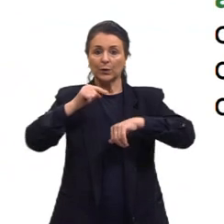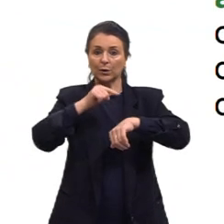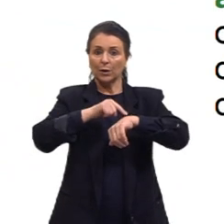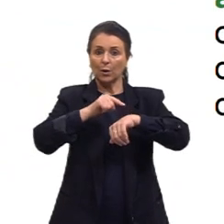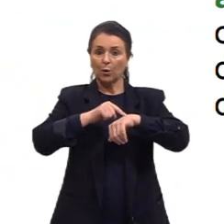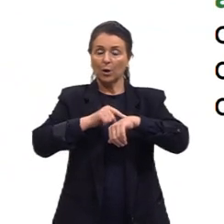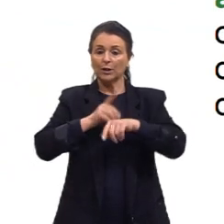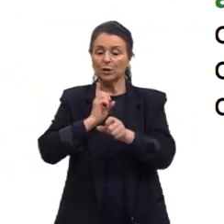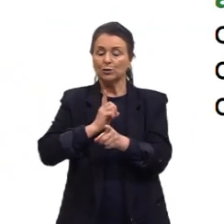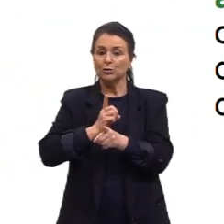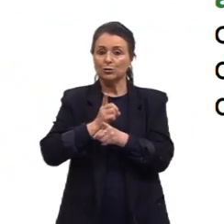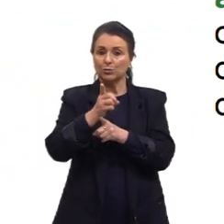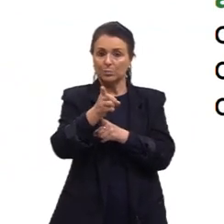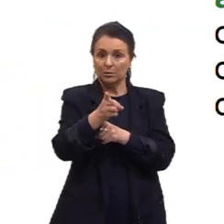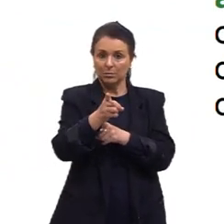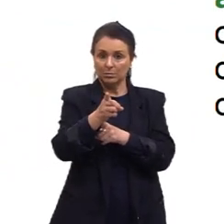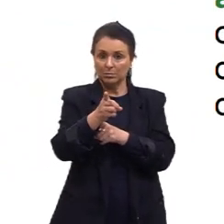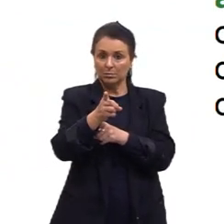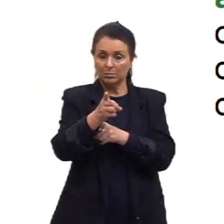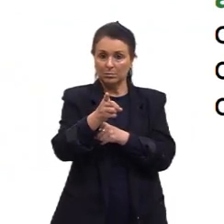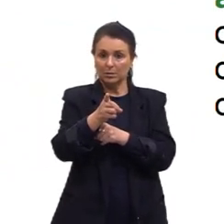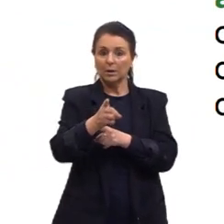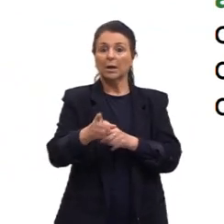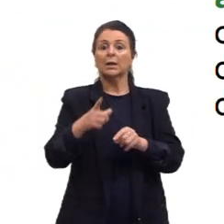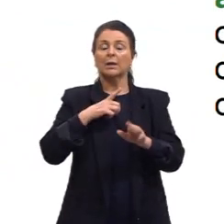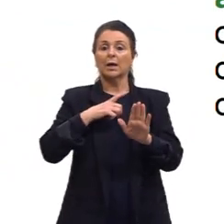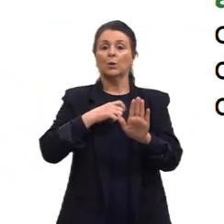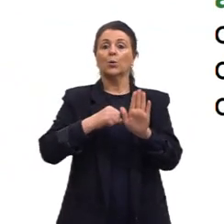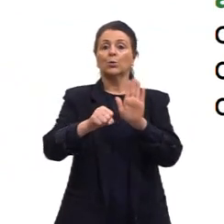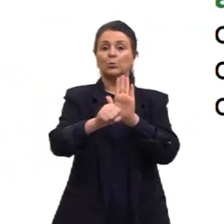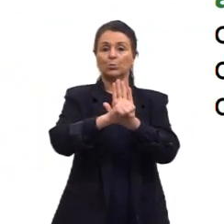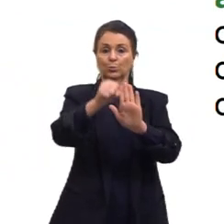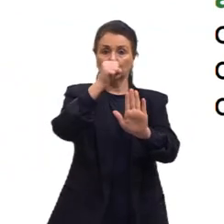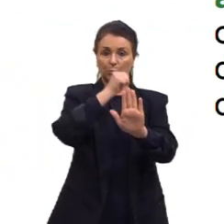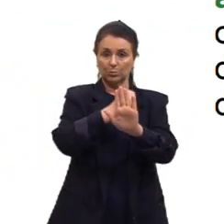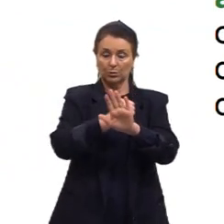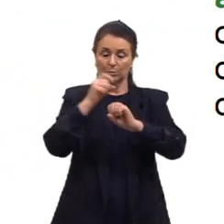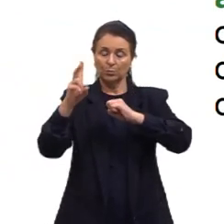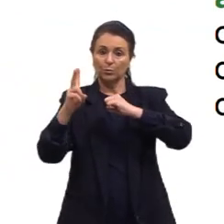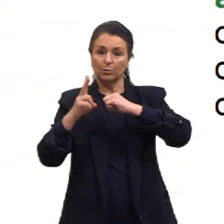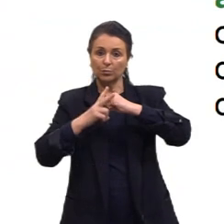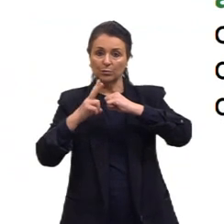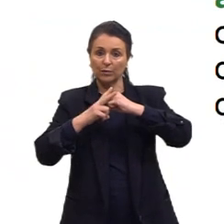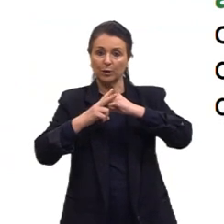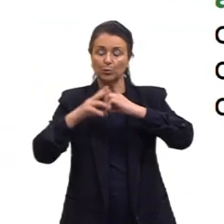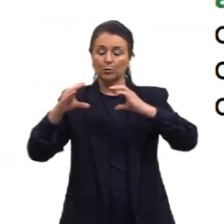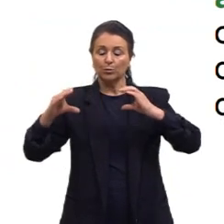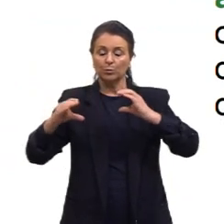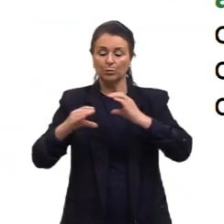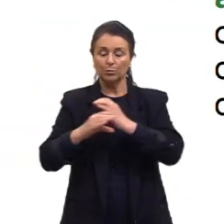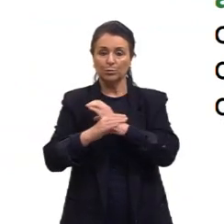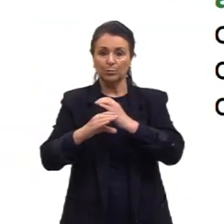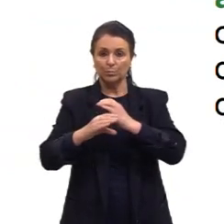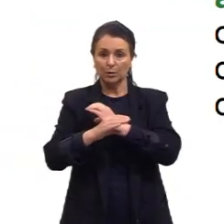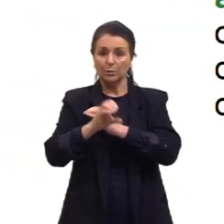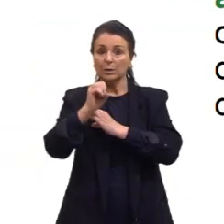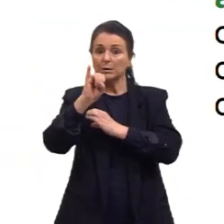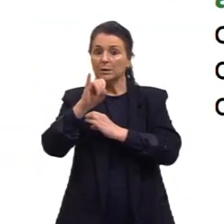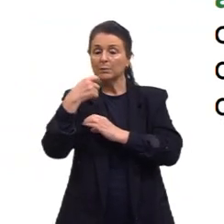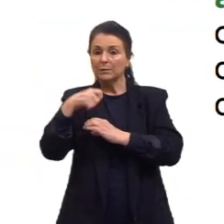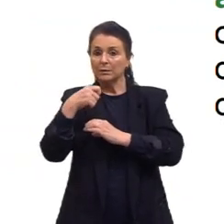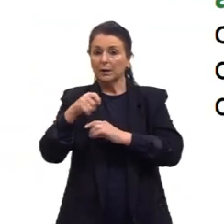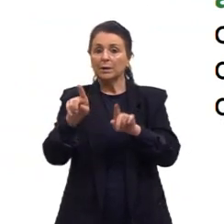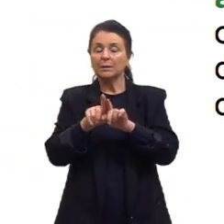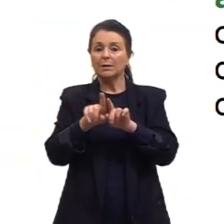direta. Ou seja, a gente tem o sujeito, o verbo, os complementos, se forem necessários,